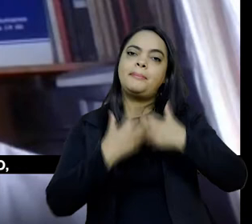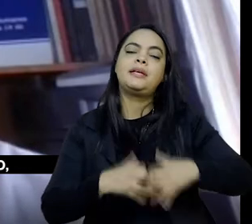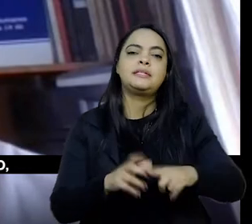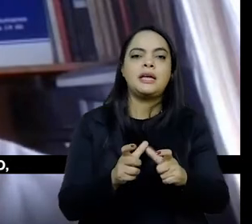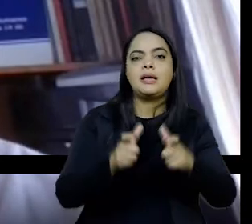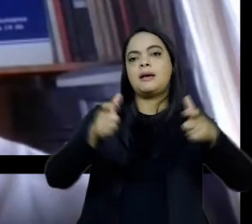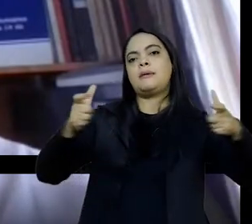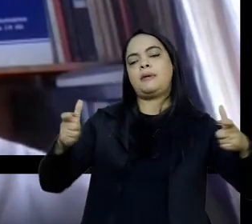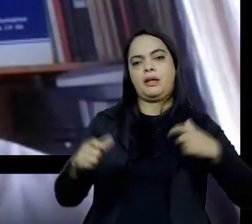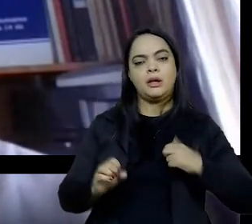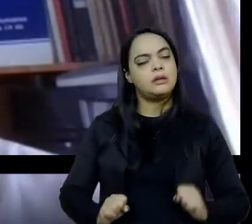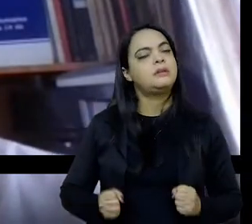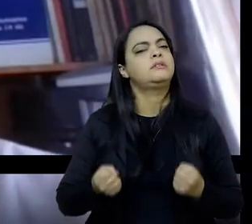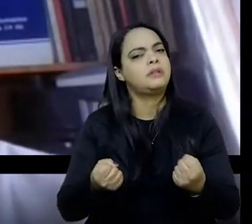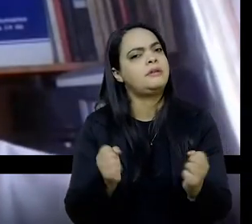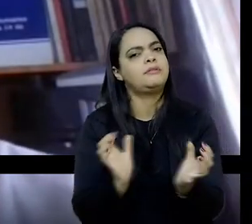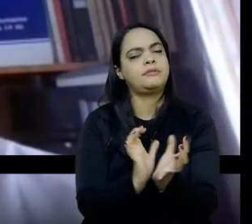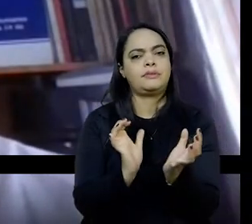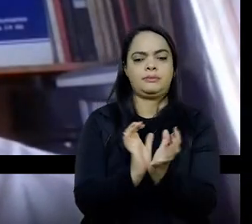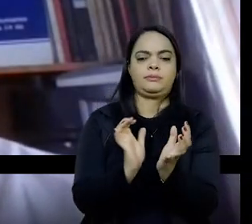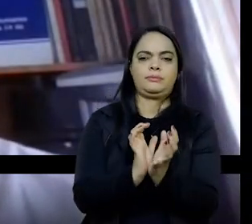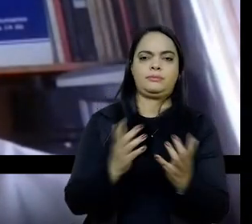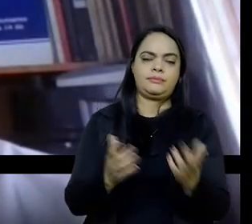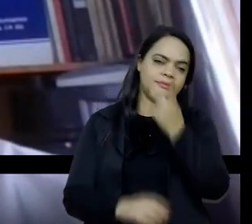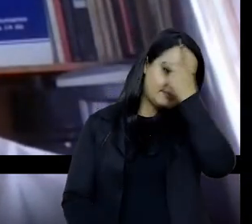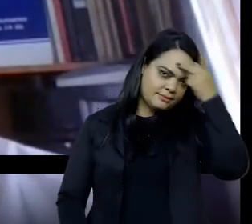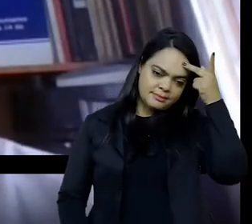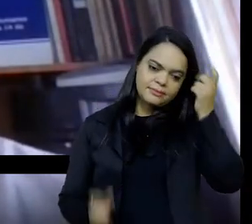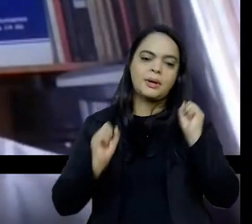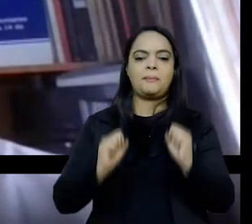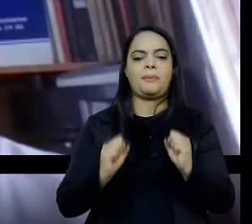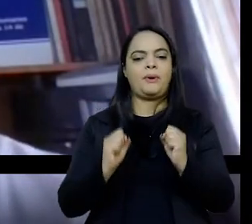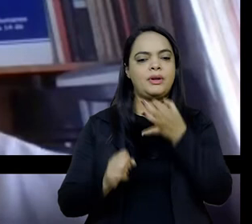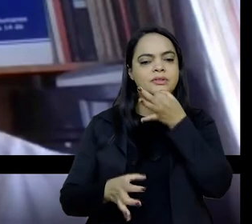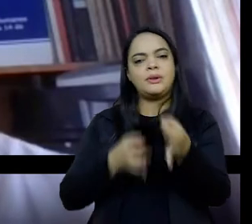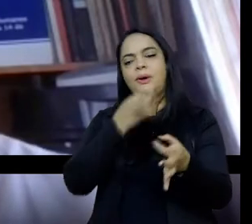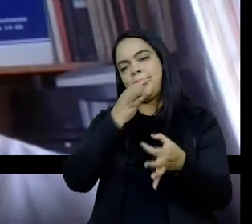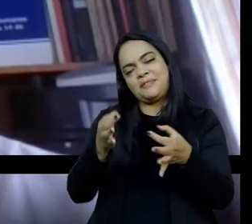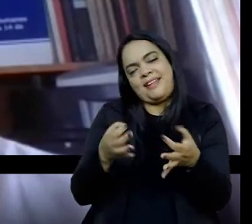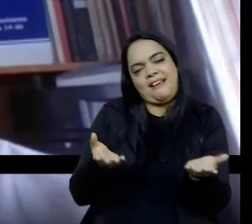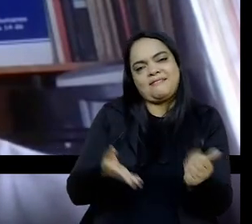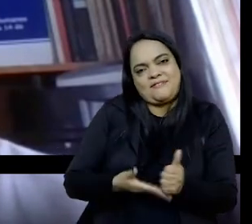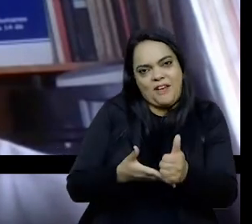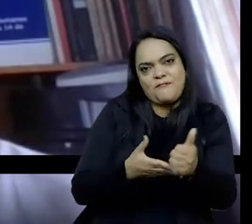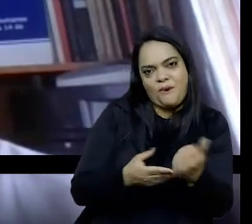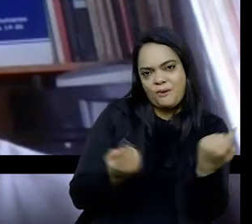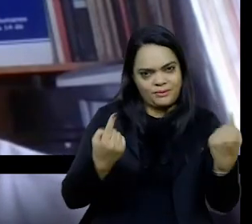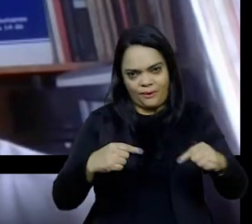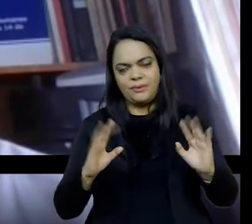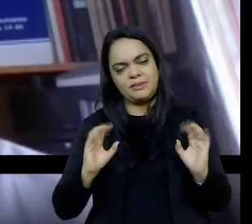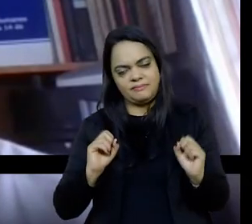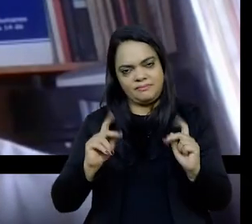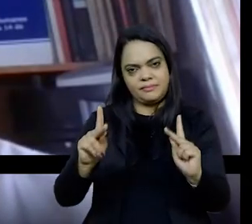defendo no grupo, e aí a galera aí pode se manifestar a favor ou contra, que a gente crie